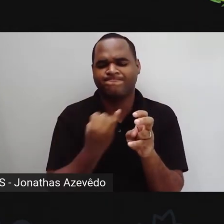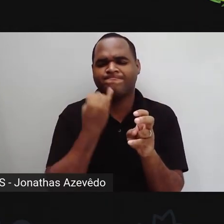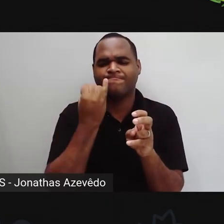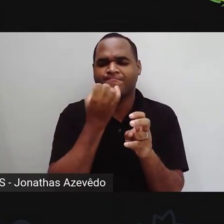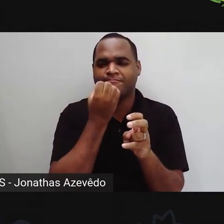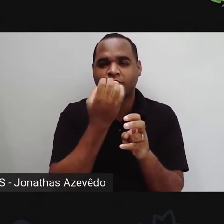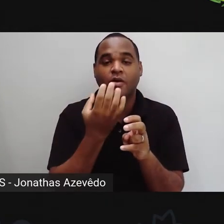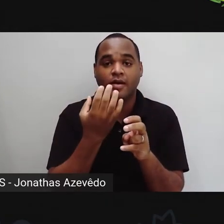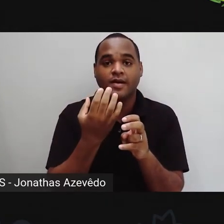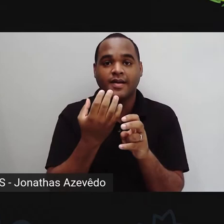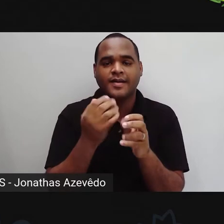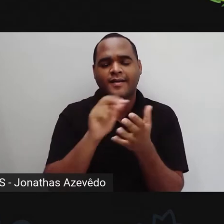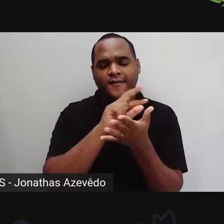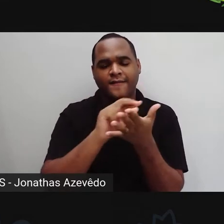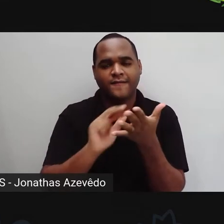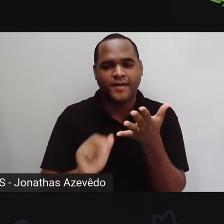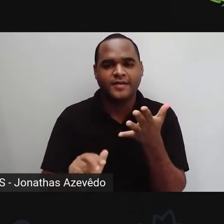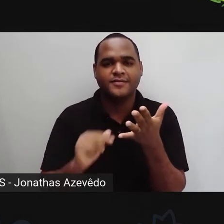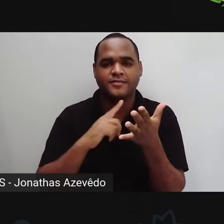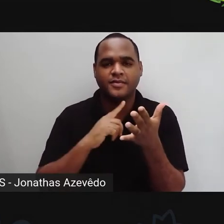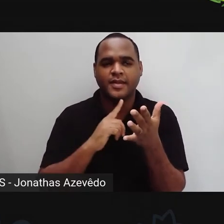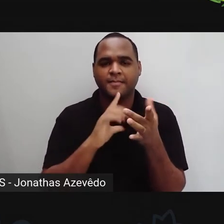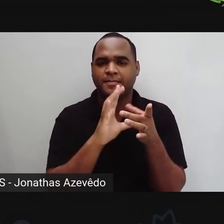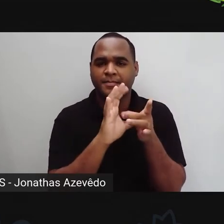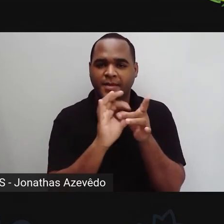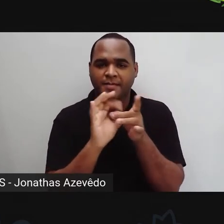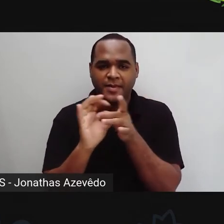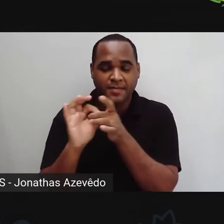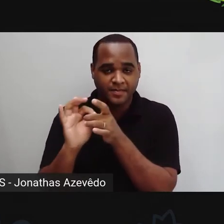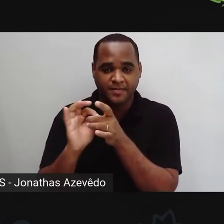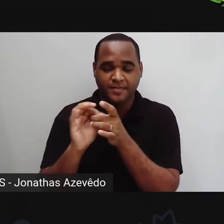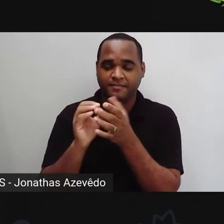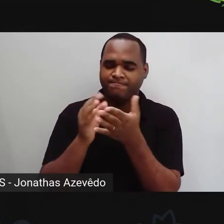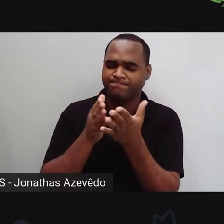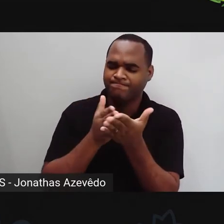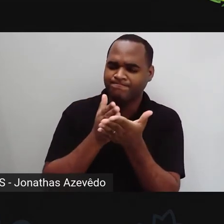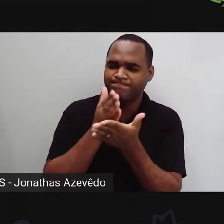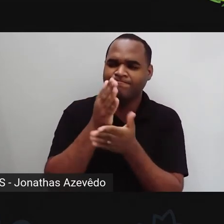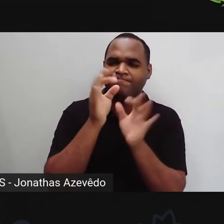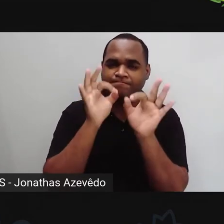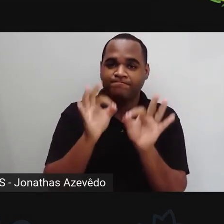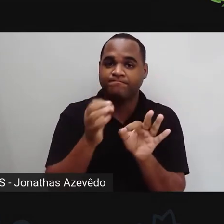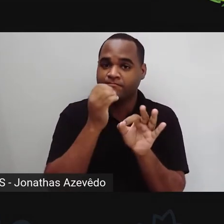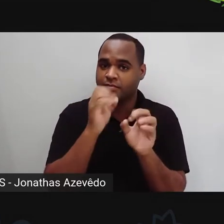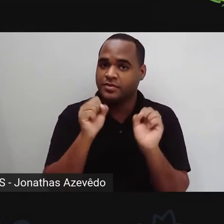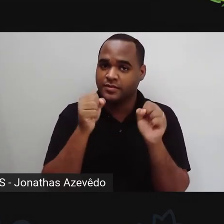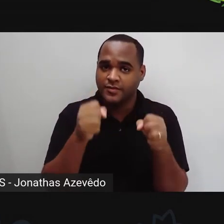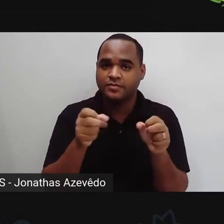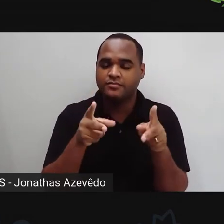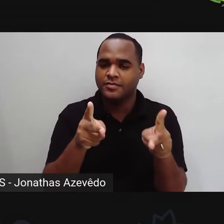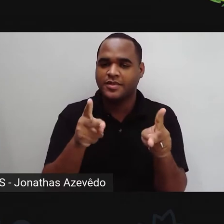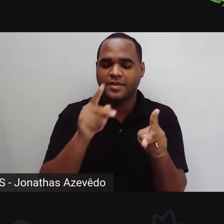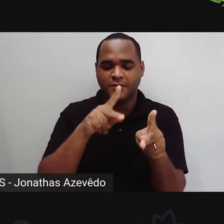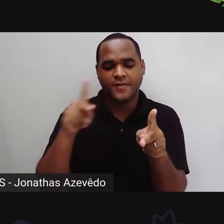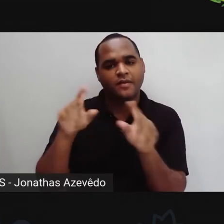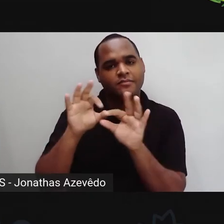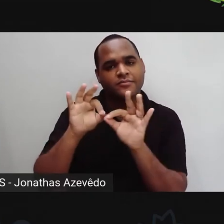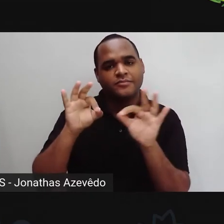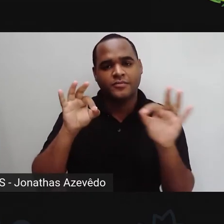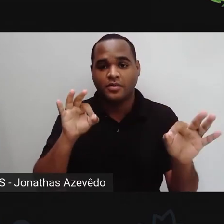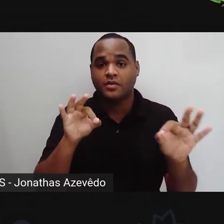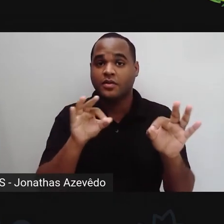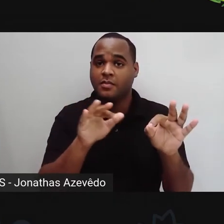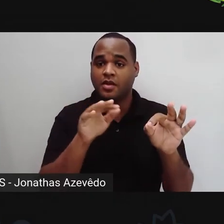conteúdo que vai lhe ajudar a dar continuidade às suas atividades, mesmo que a Pro aqui distante, mesmo que a Pro